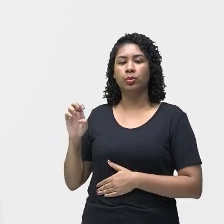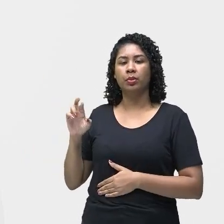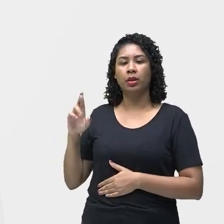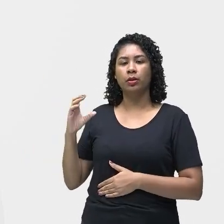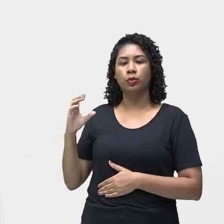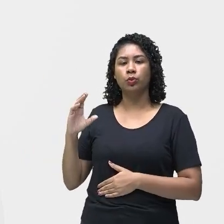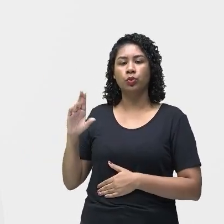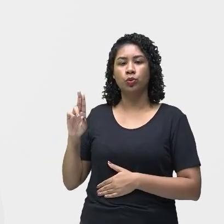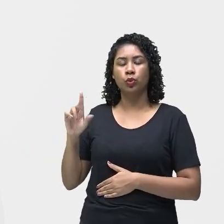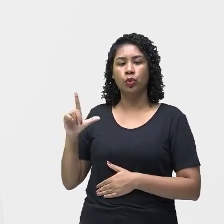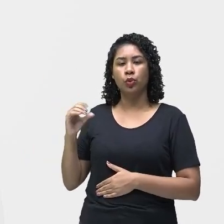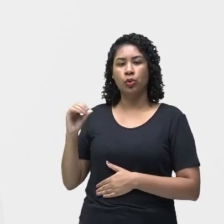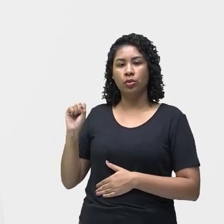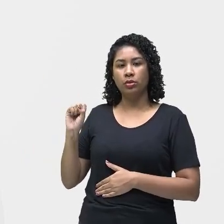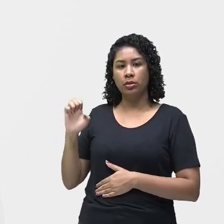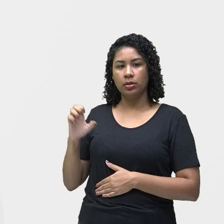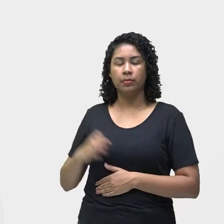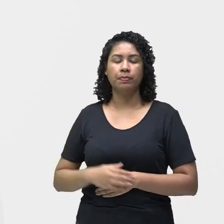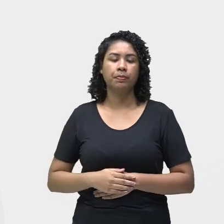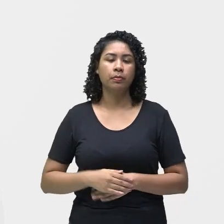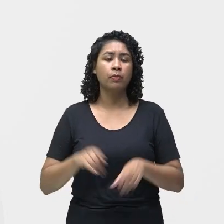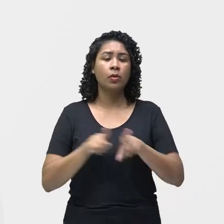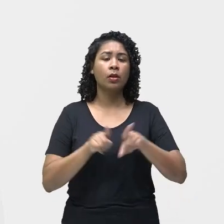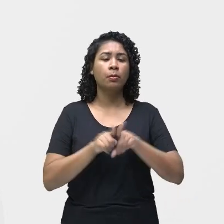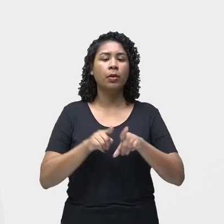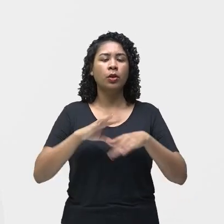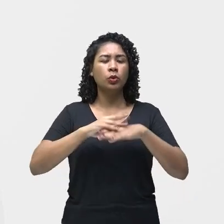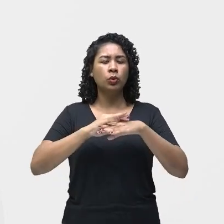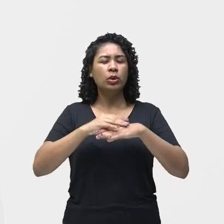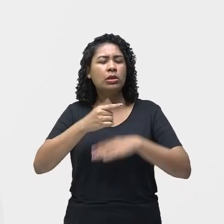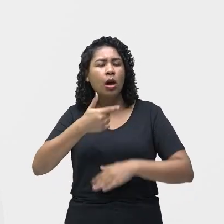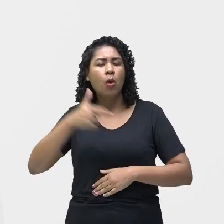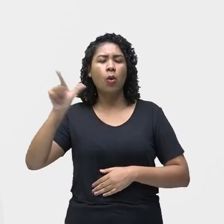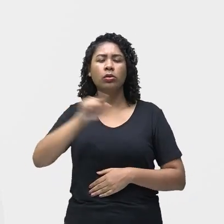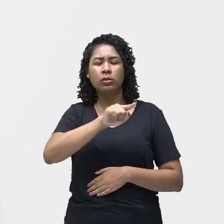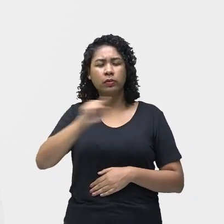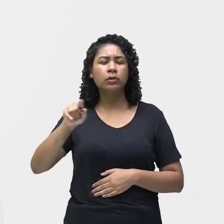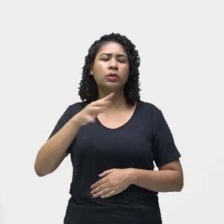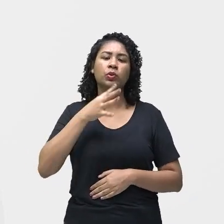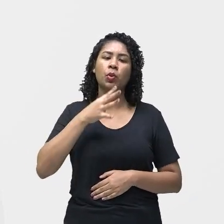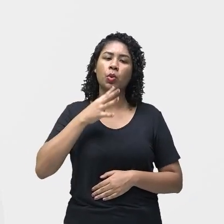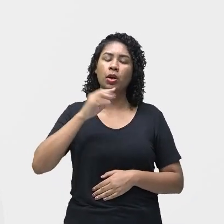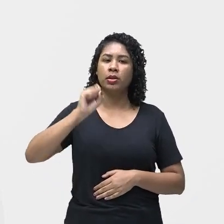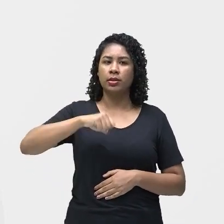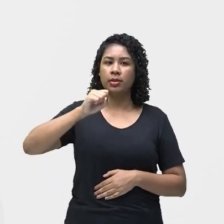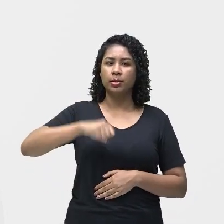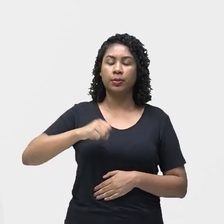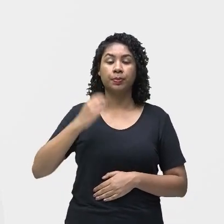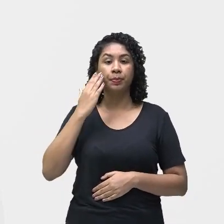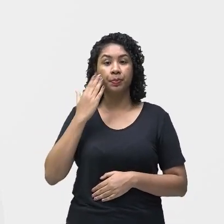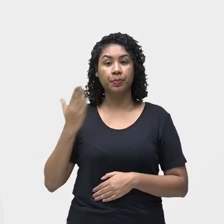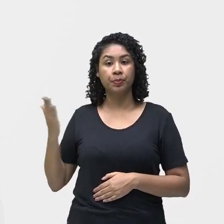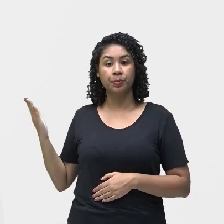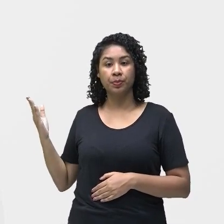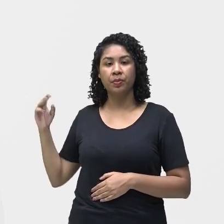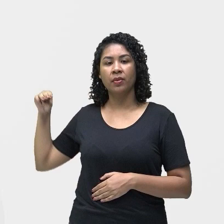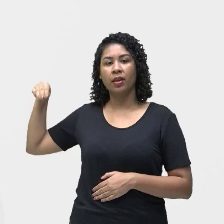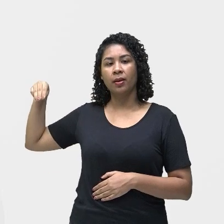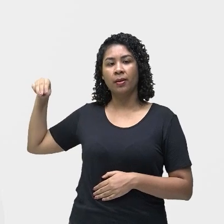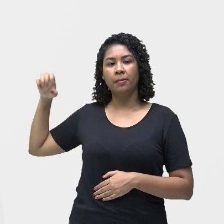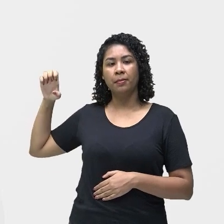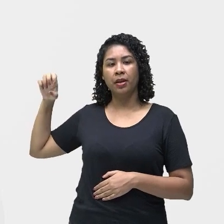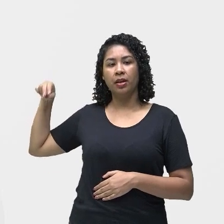outra doença que vocês já devem ter ouvido falar, se não ouviram, vão aprender agora, que é a meningite